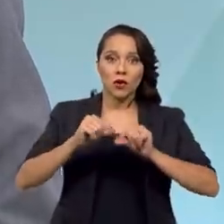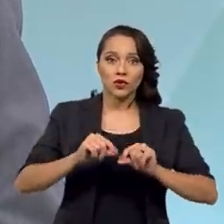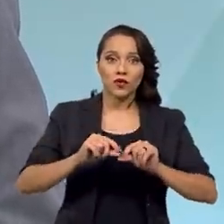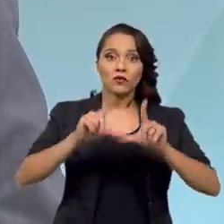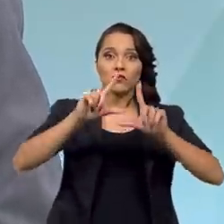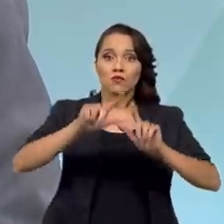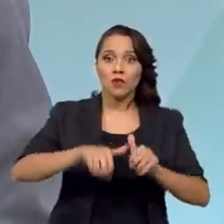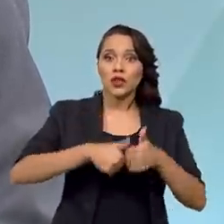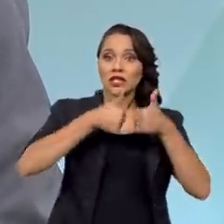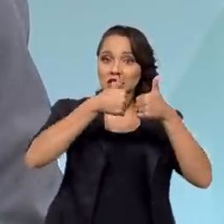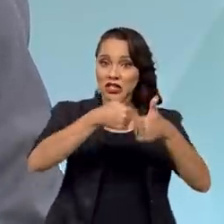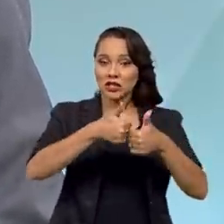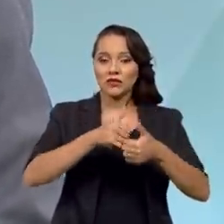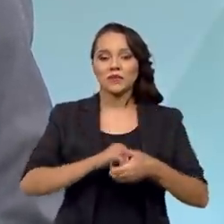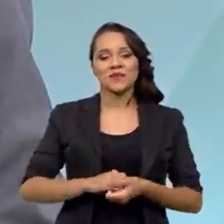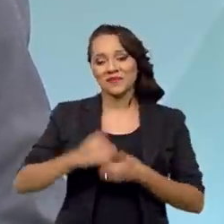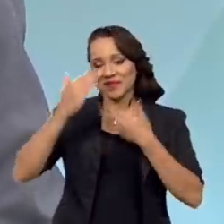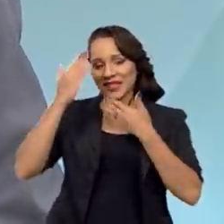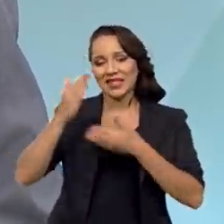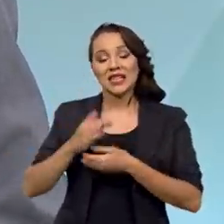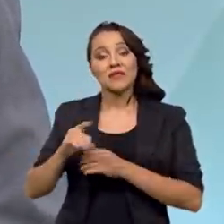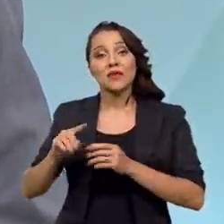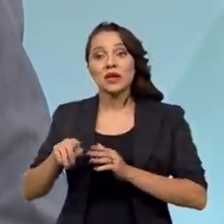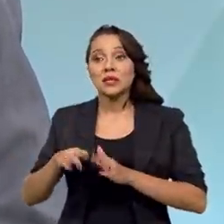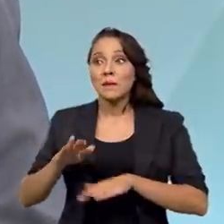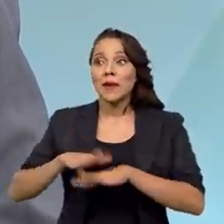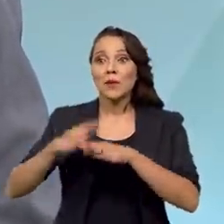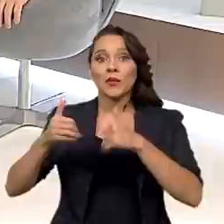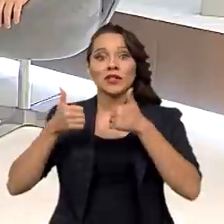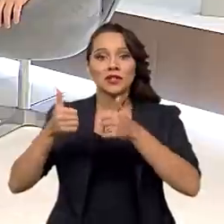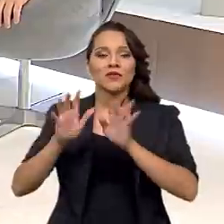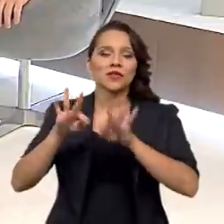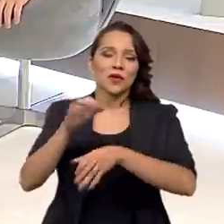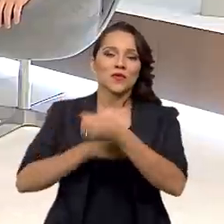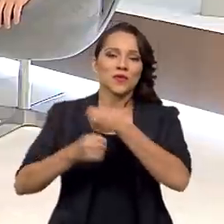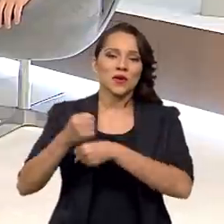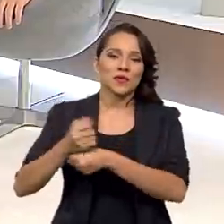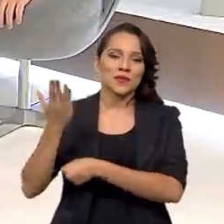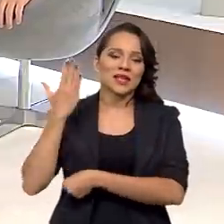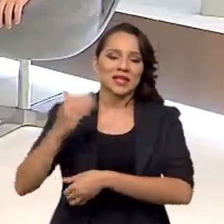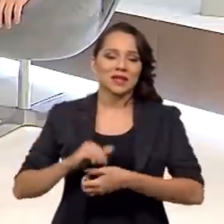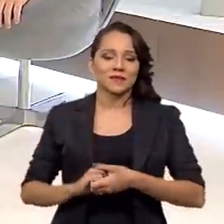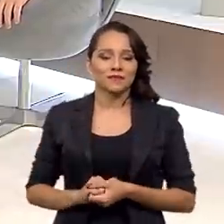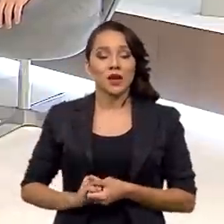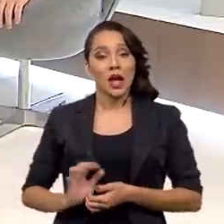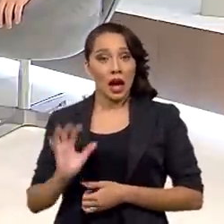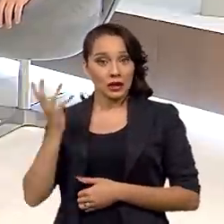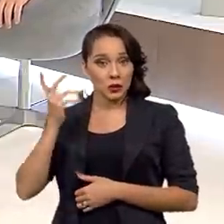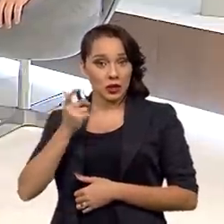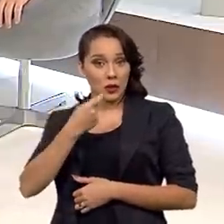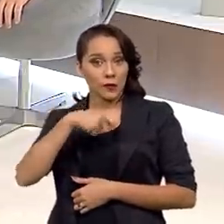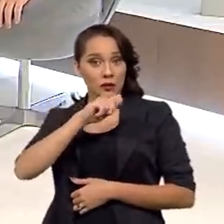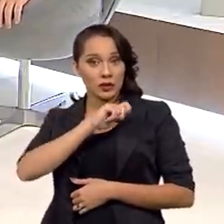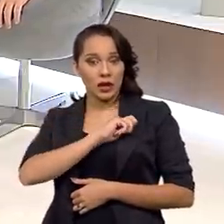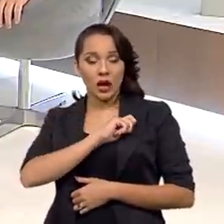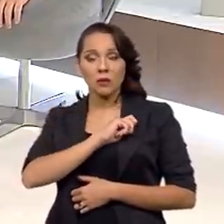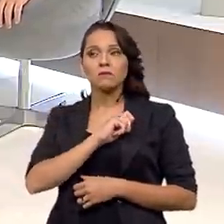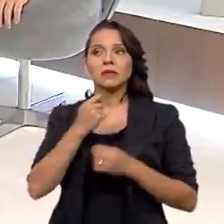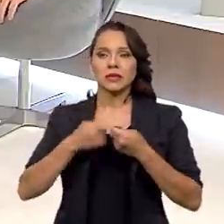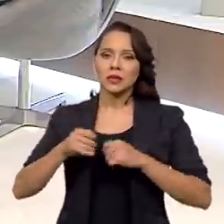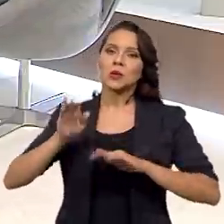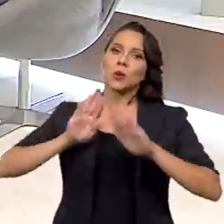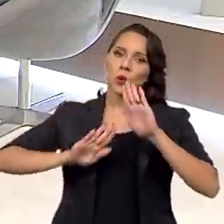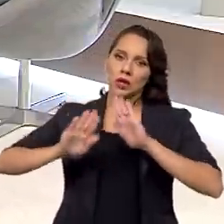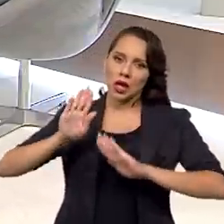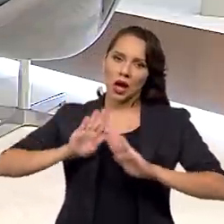positivo. Um saldo positivo, obrigado, ao final do ano passado. É claro que a situação fiscal ainda inspira cuidados.